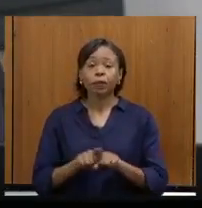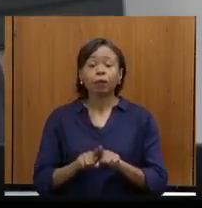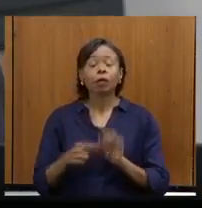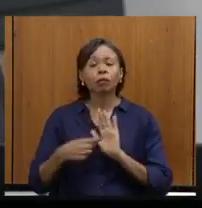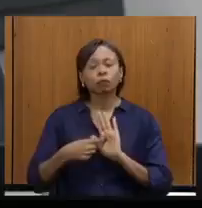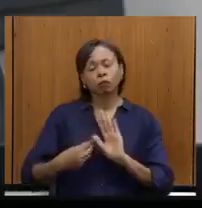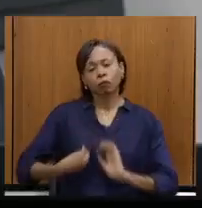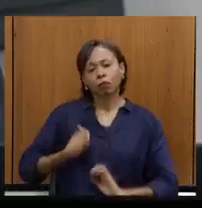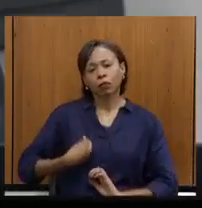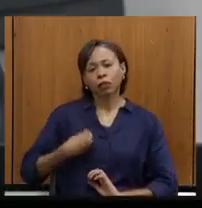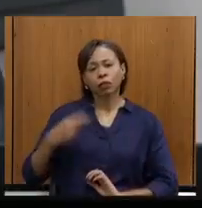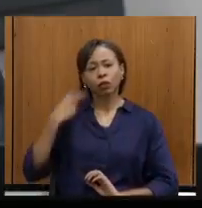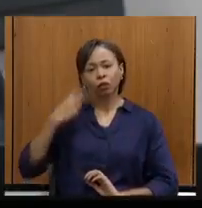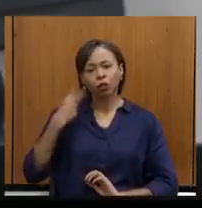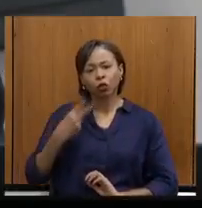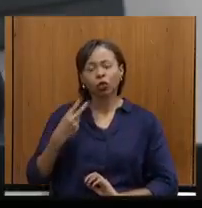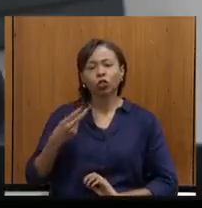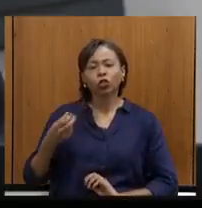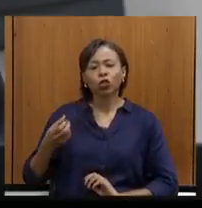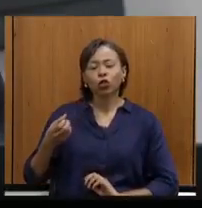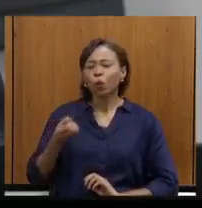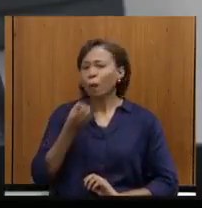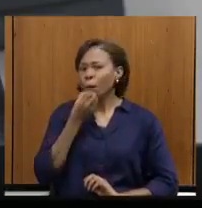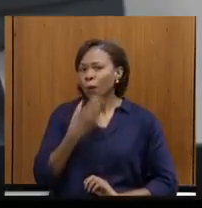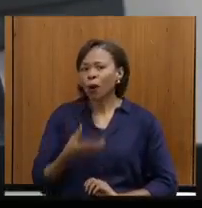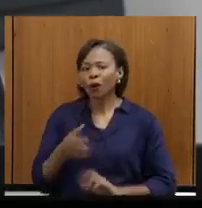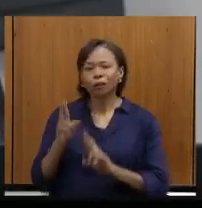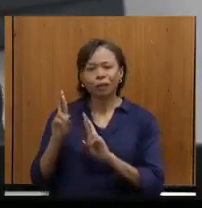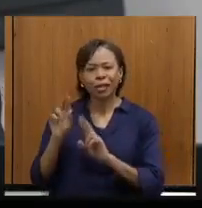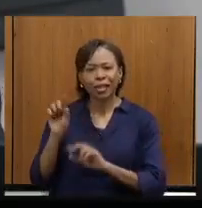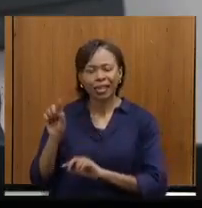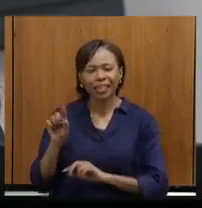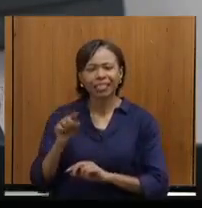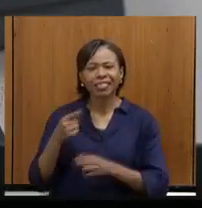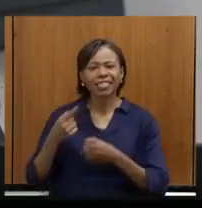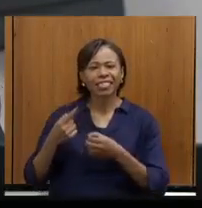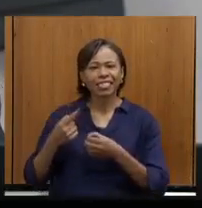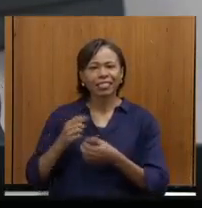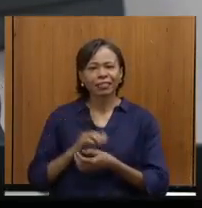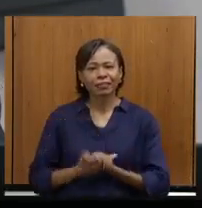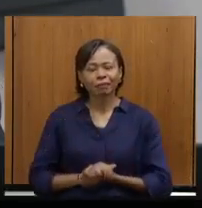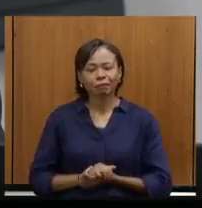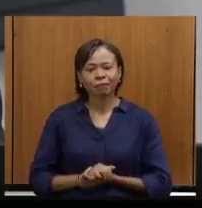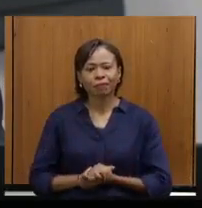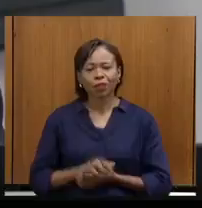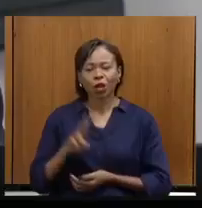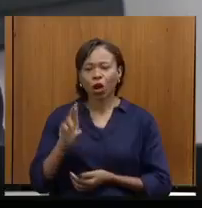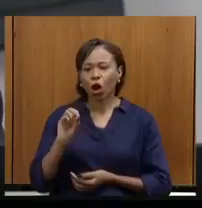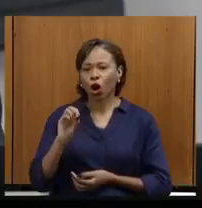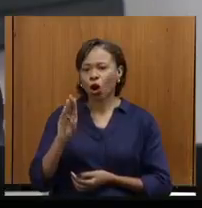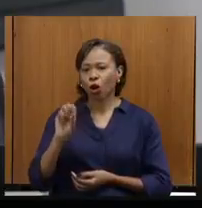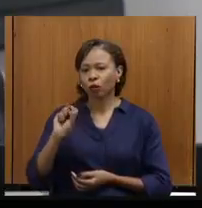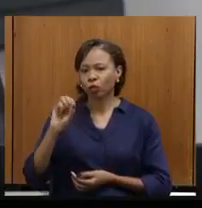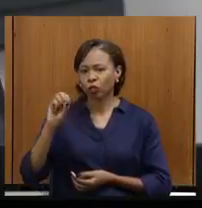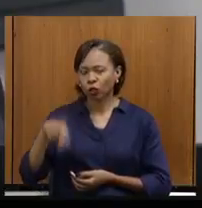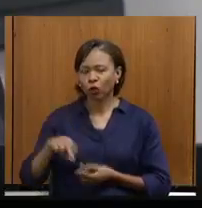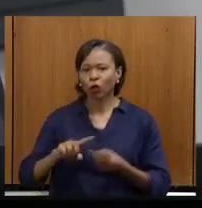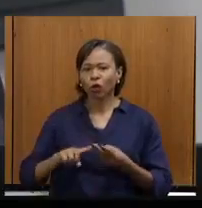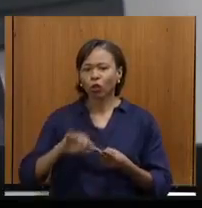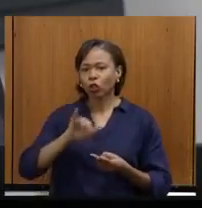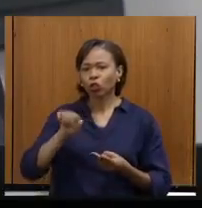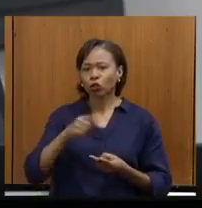presente dos vereadores de Boa Esperança, terra do pianista Nelson Freire, o Robson, o João Batista, e